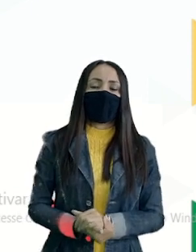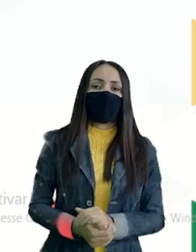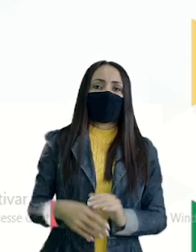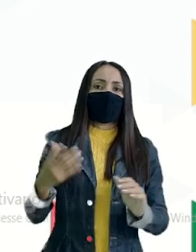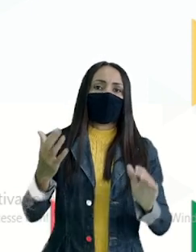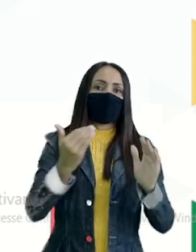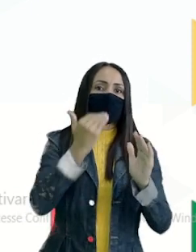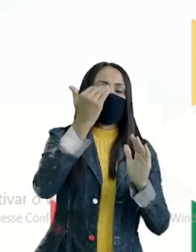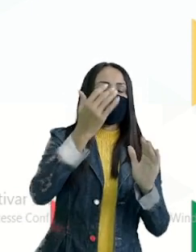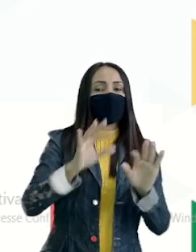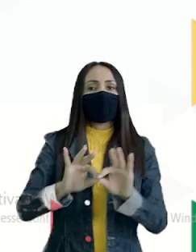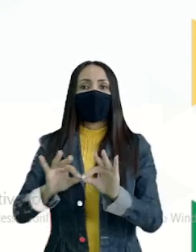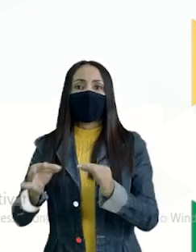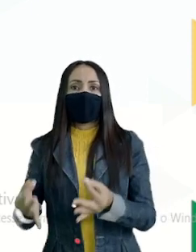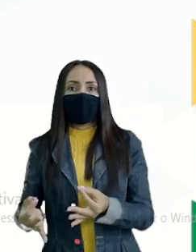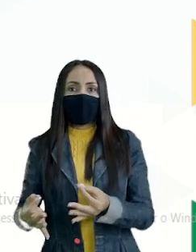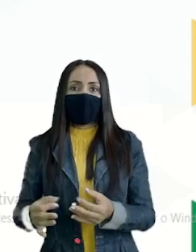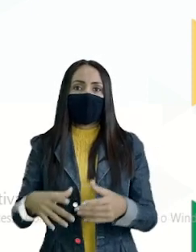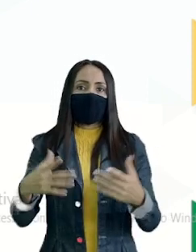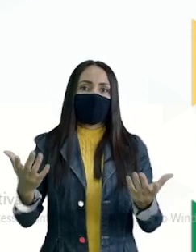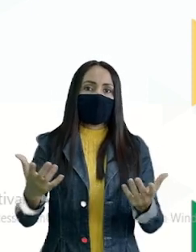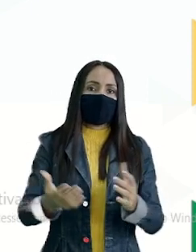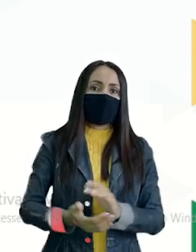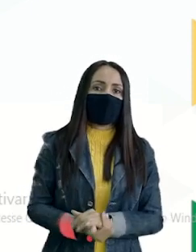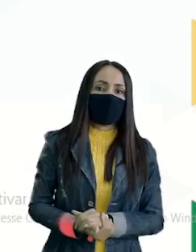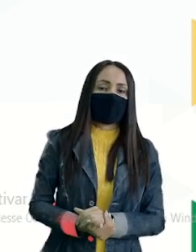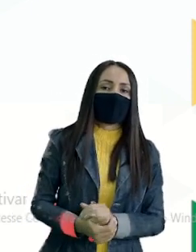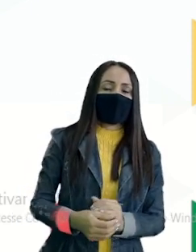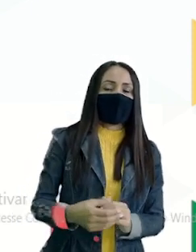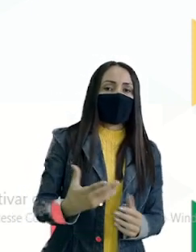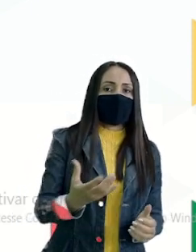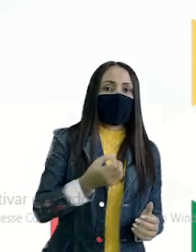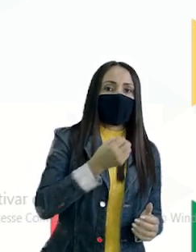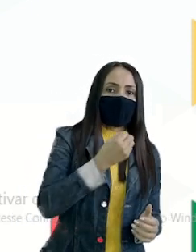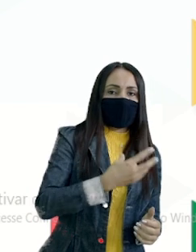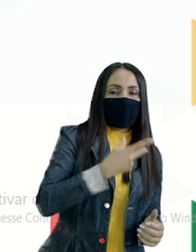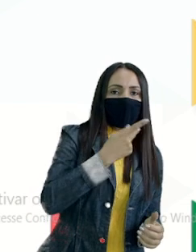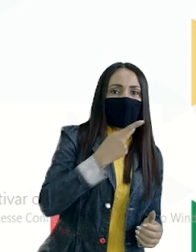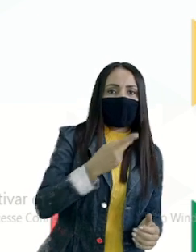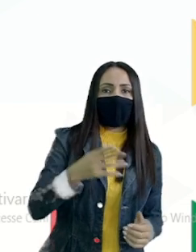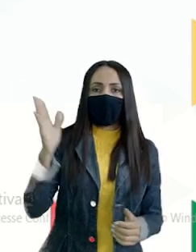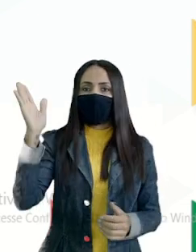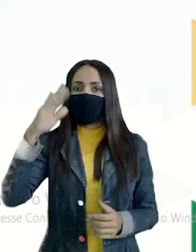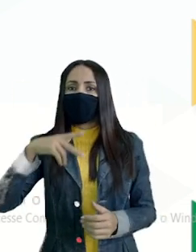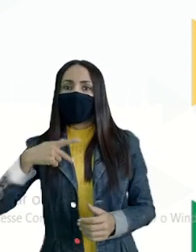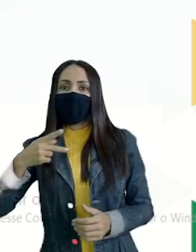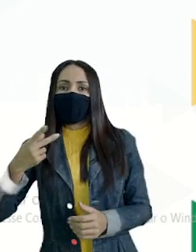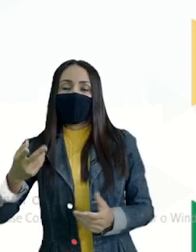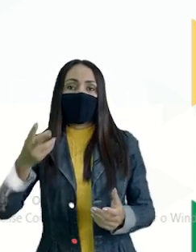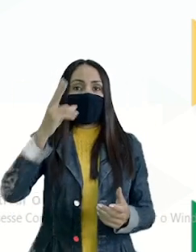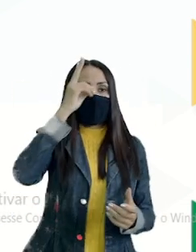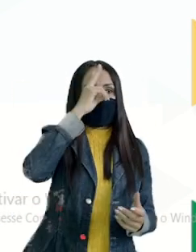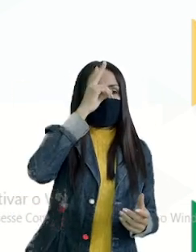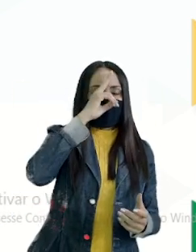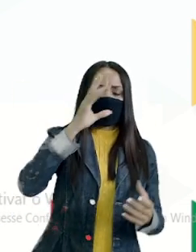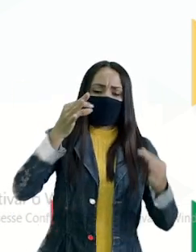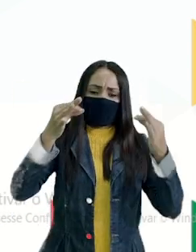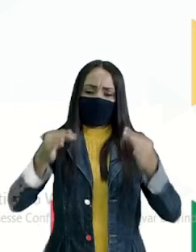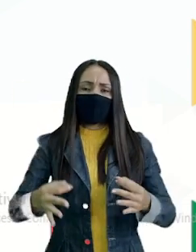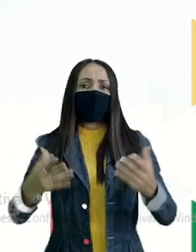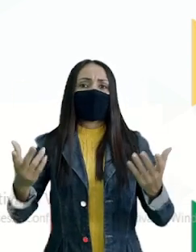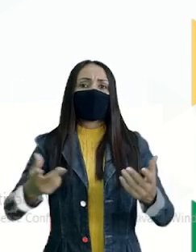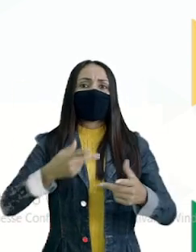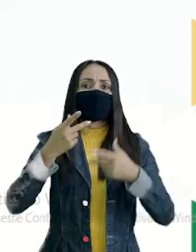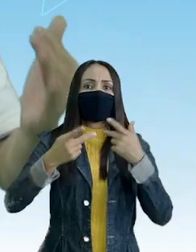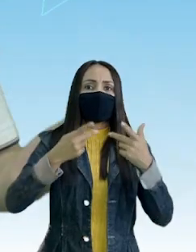Humildade Certo Bem dizer Mal dizer Lembrar justamente Quando a gente fala